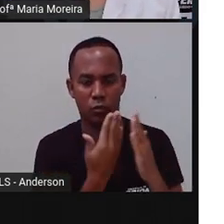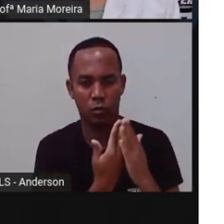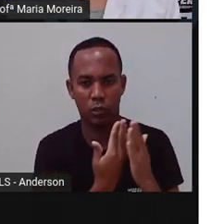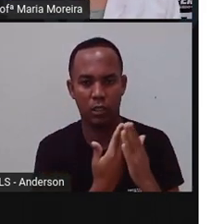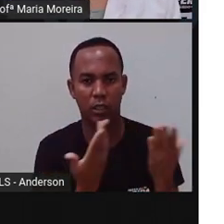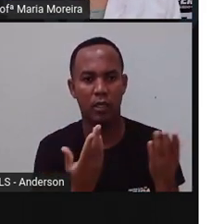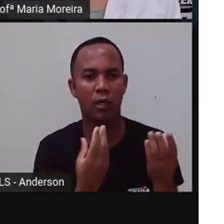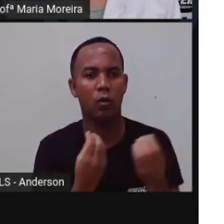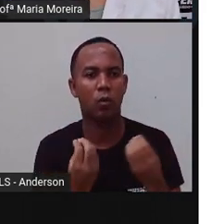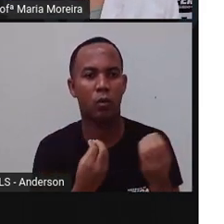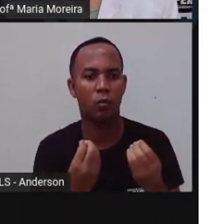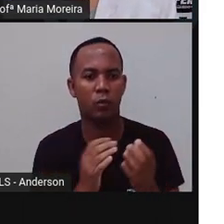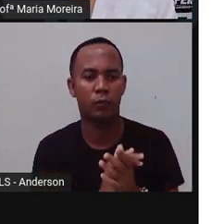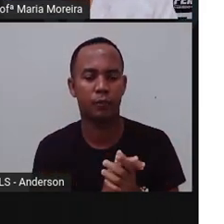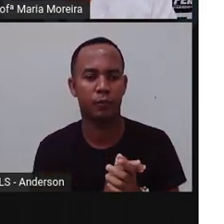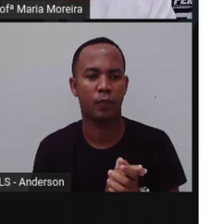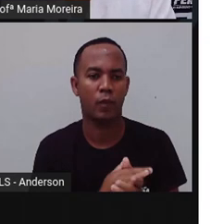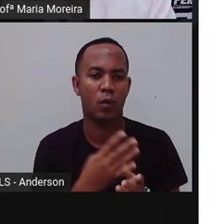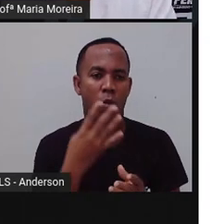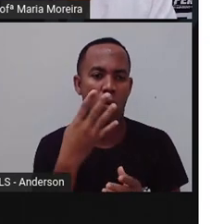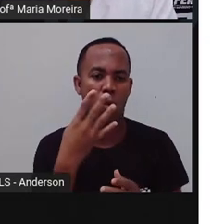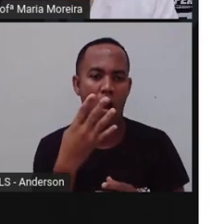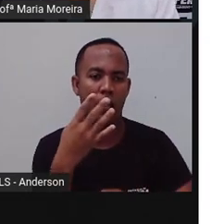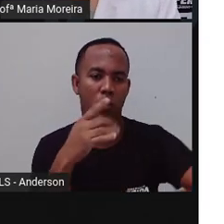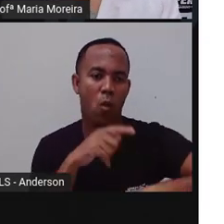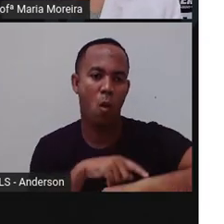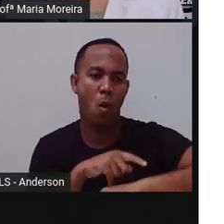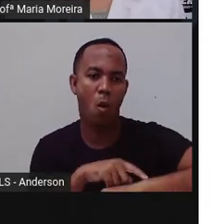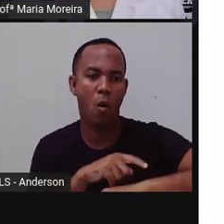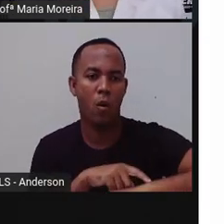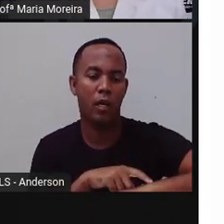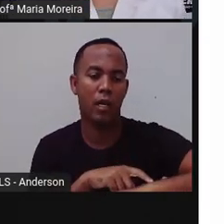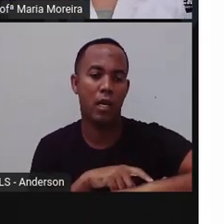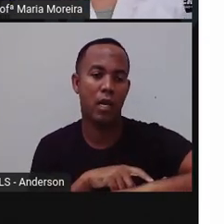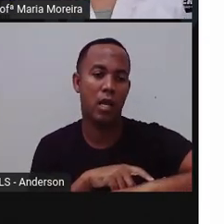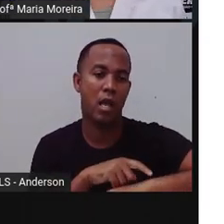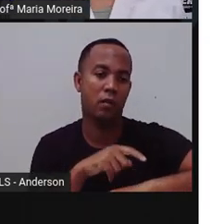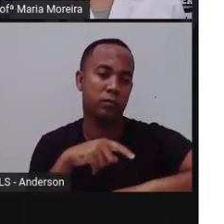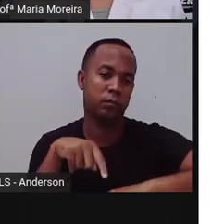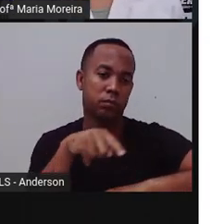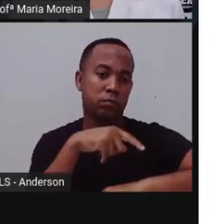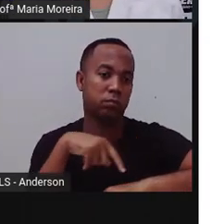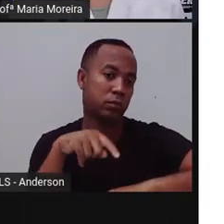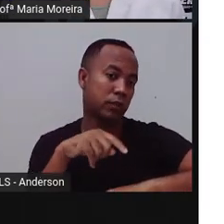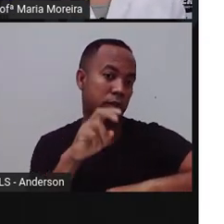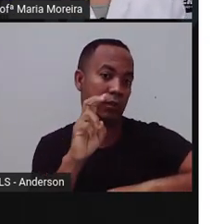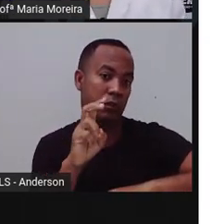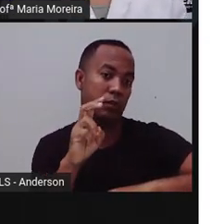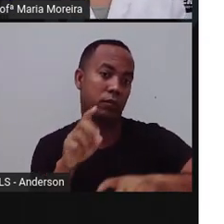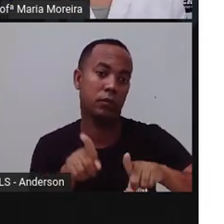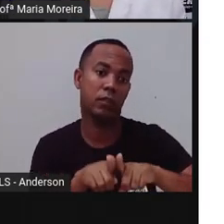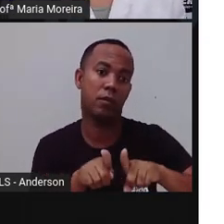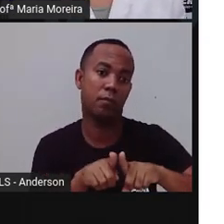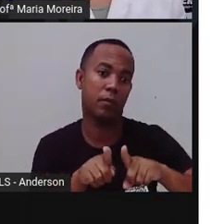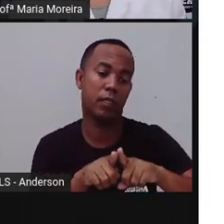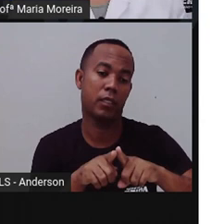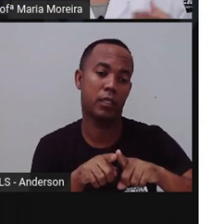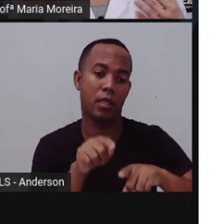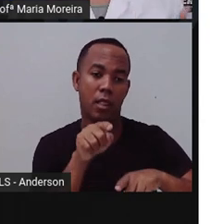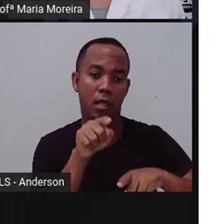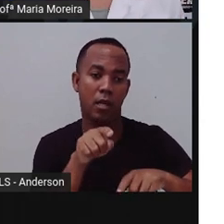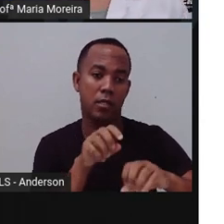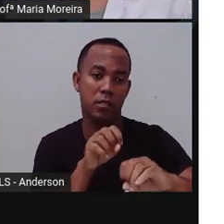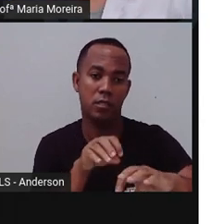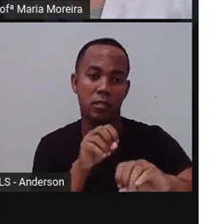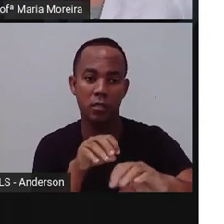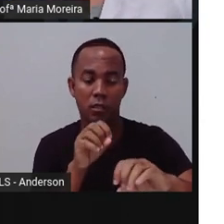É uma média de quatro horas a cinco horas na escola. Dependendo do tipo de educação, do tipo